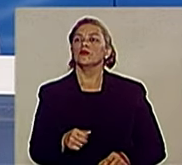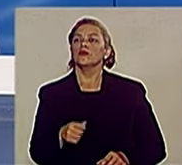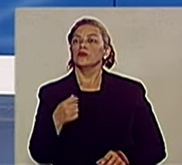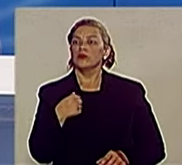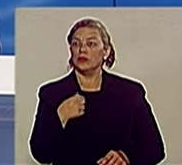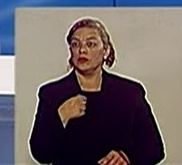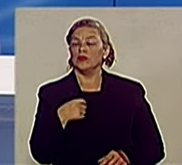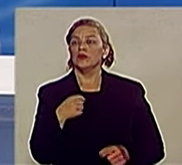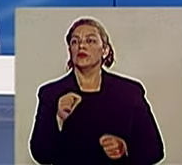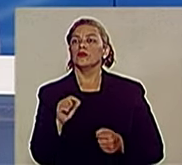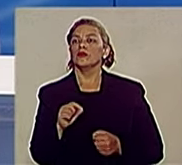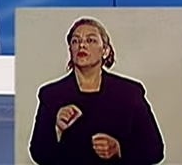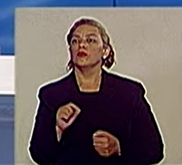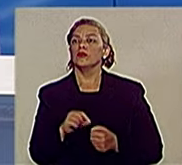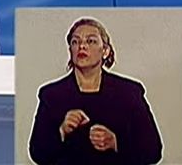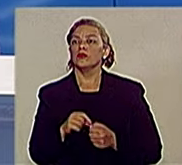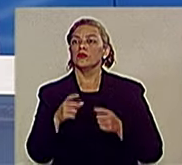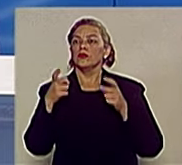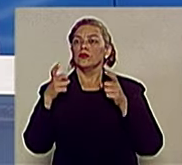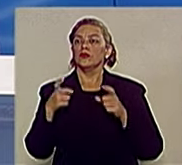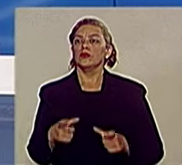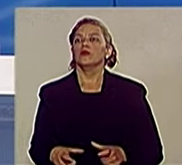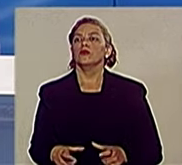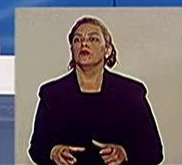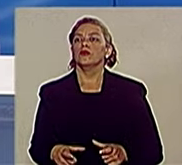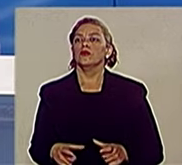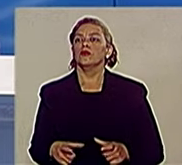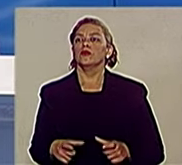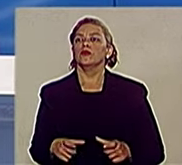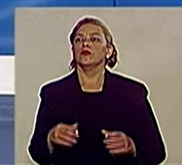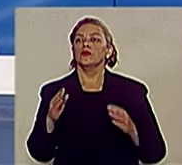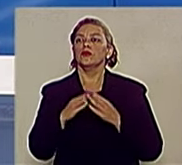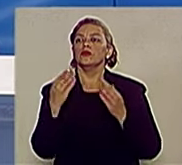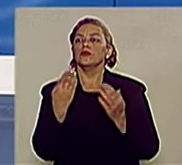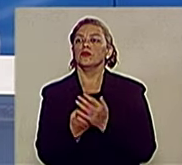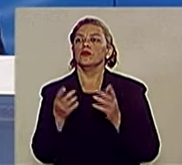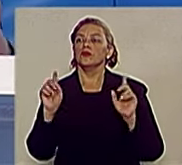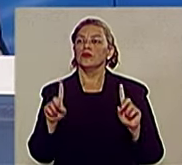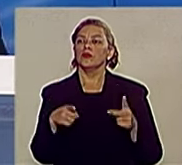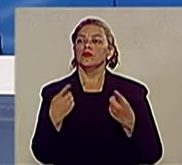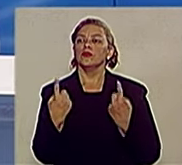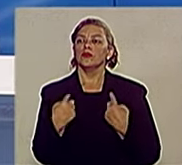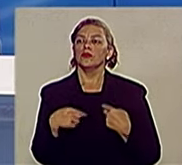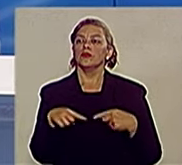vou colocar no centro da cidade uma escola de música no antigo